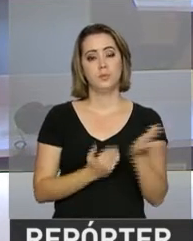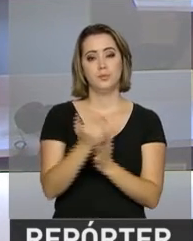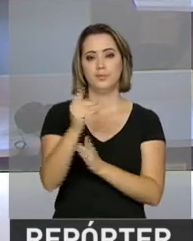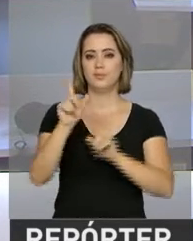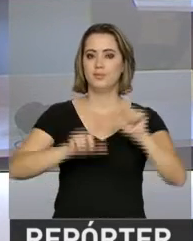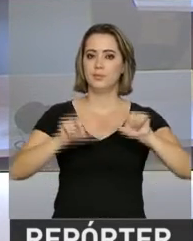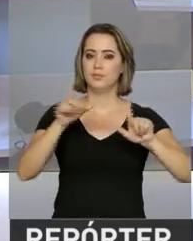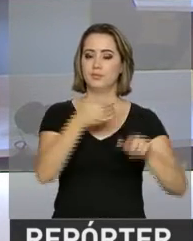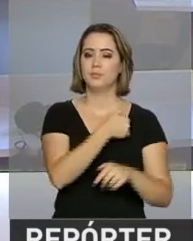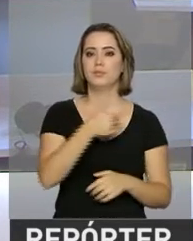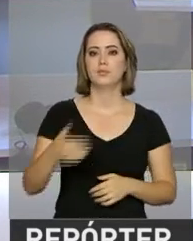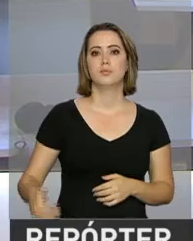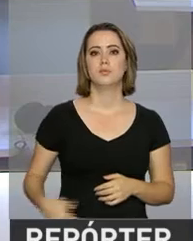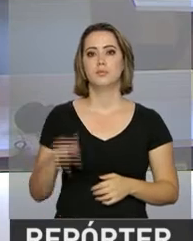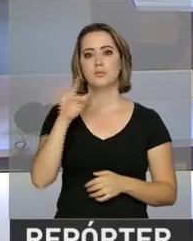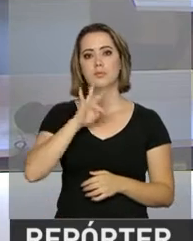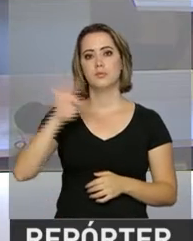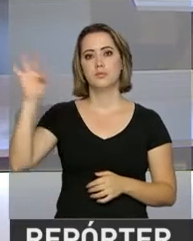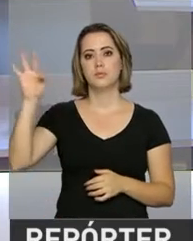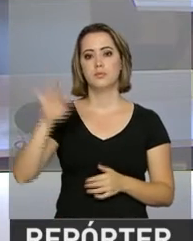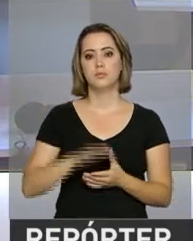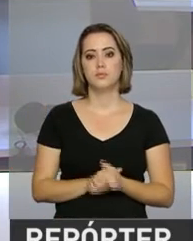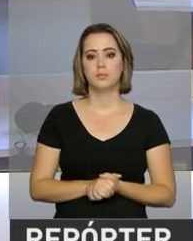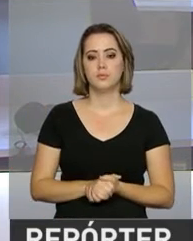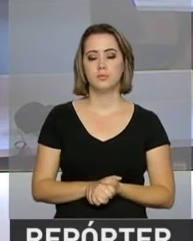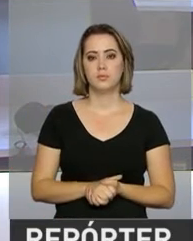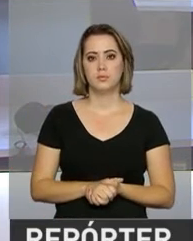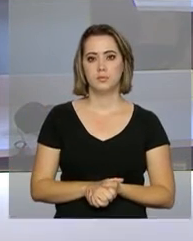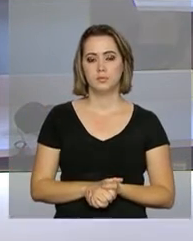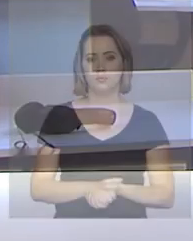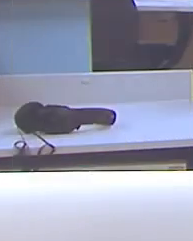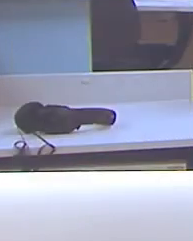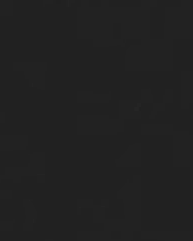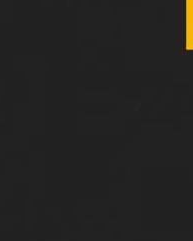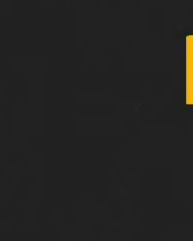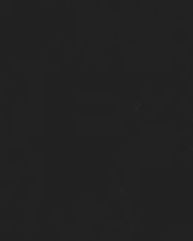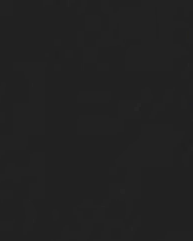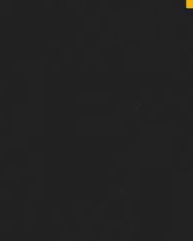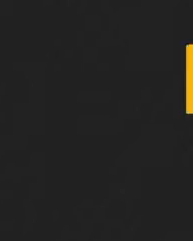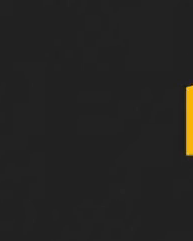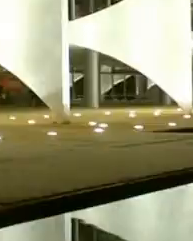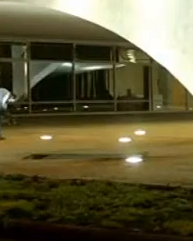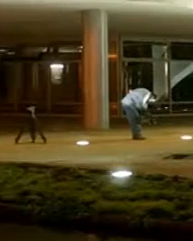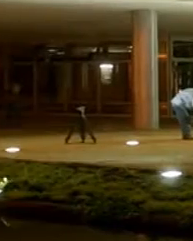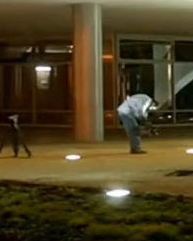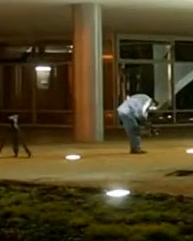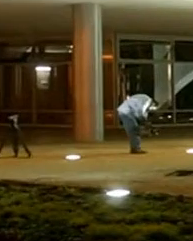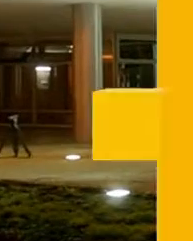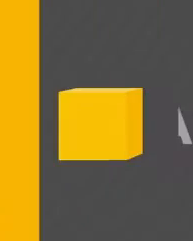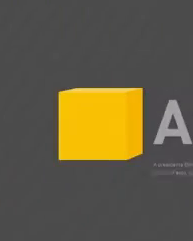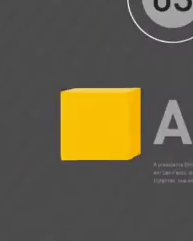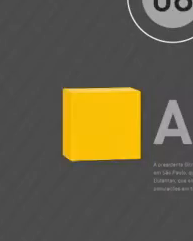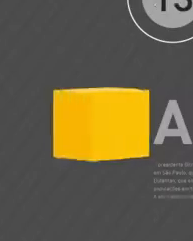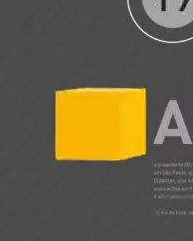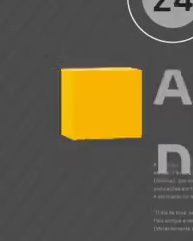Continue com a gente aqui na NBR, a TV do Governo Federal. Tchau. Tchau. Tchau.